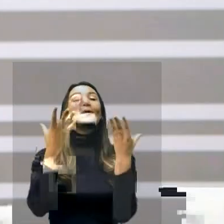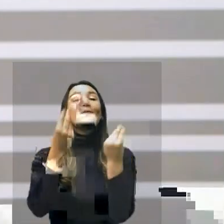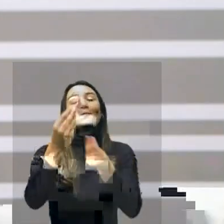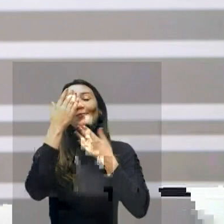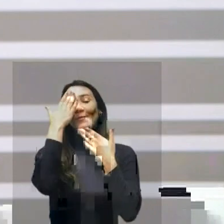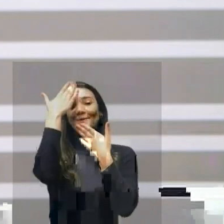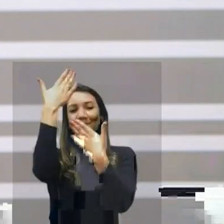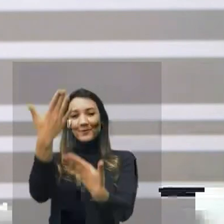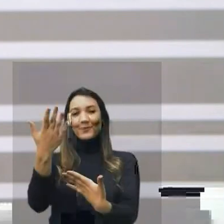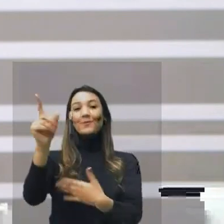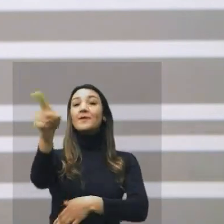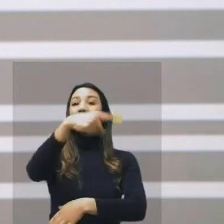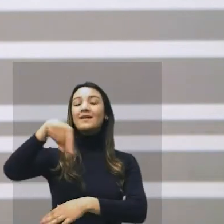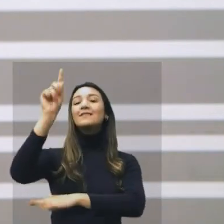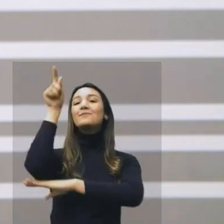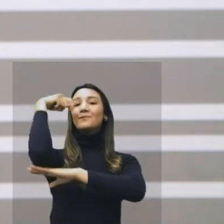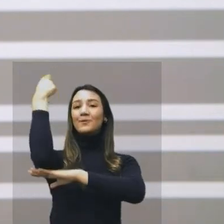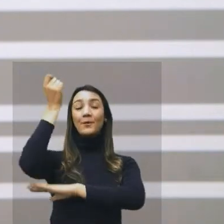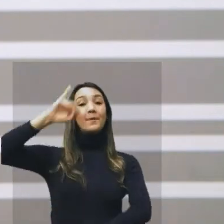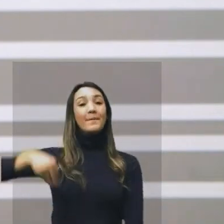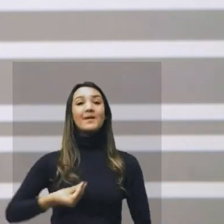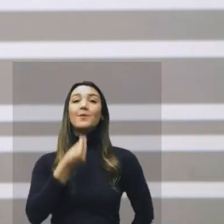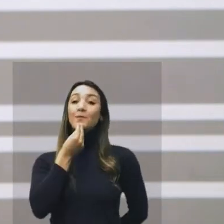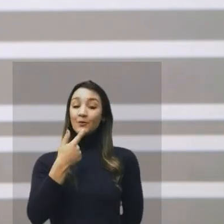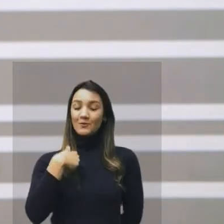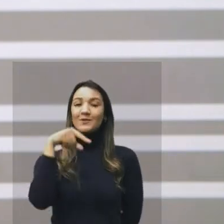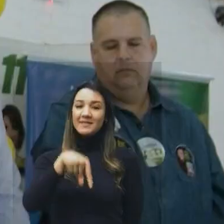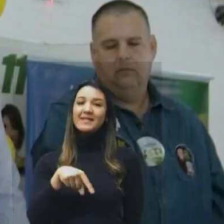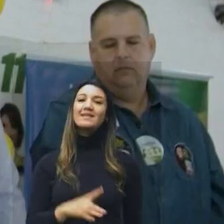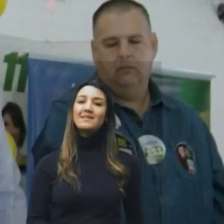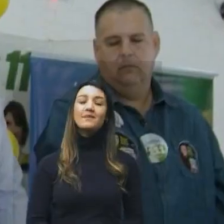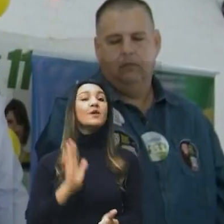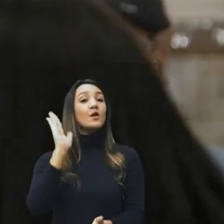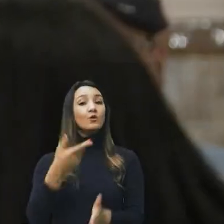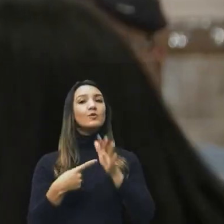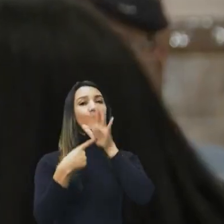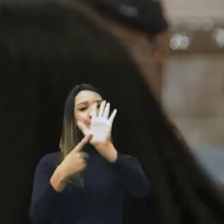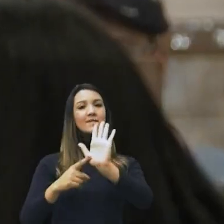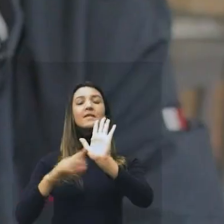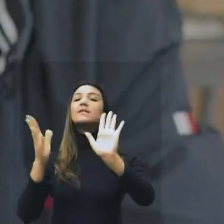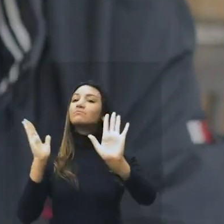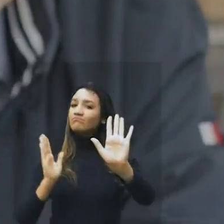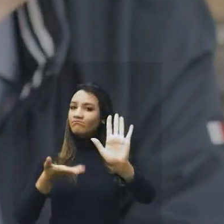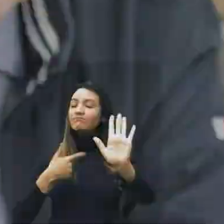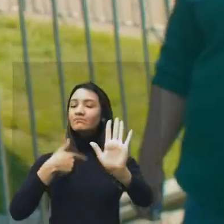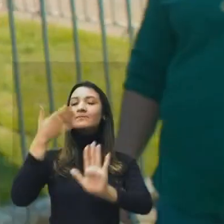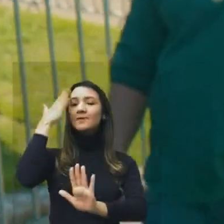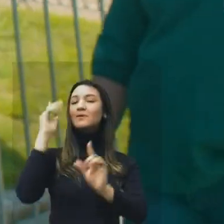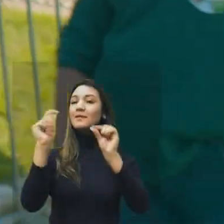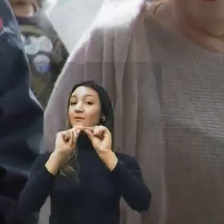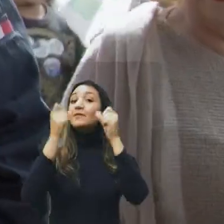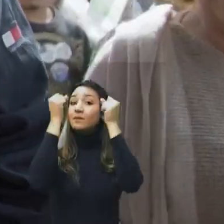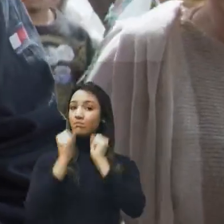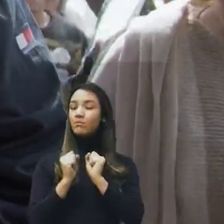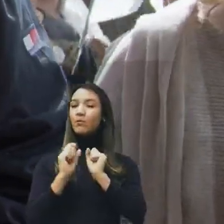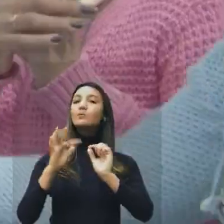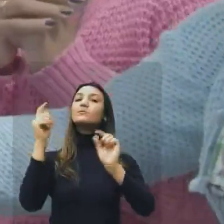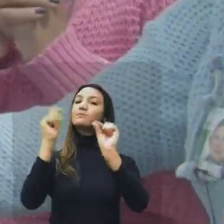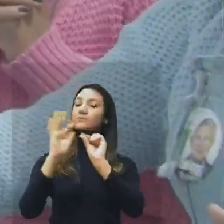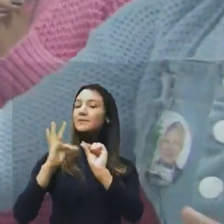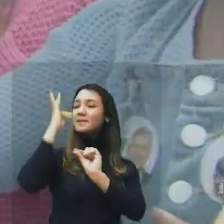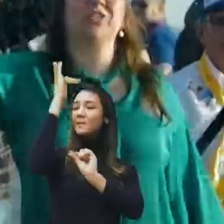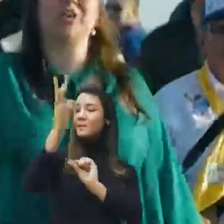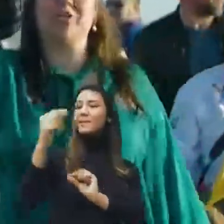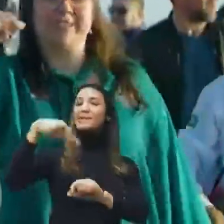Obrigado Rio Grande do Sul pela oportunidade de estar aqui Já provei que sei fazer e que posso fazer muito mais pelo